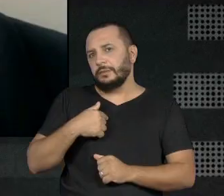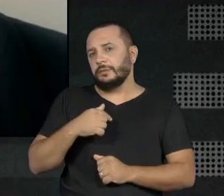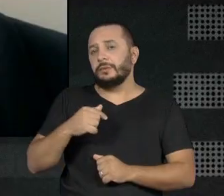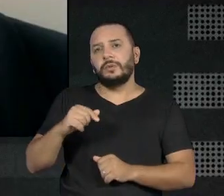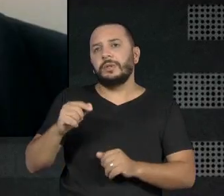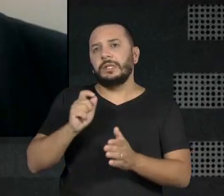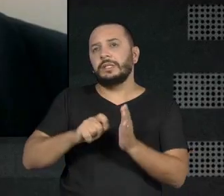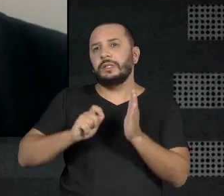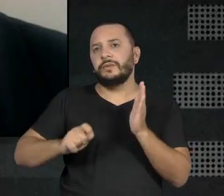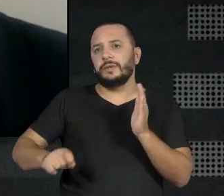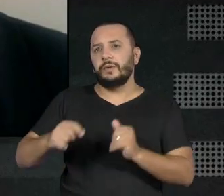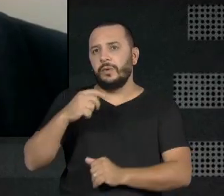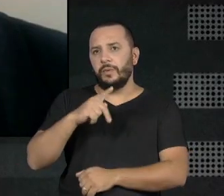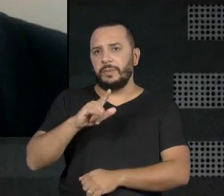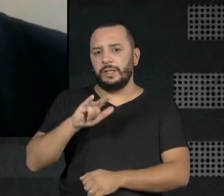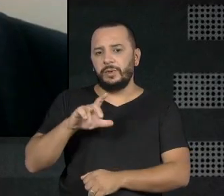Marcos.